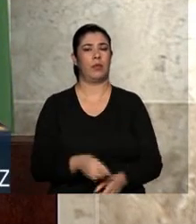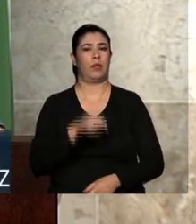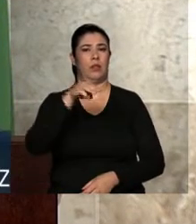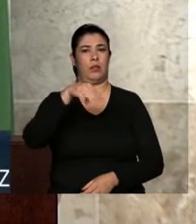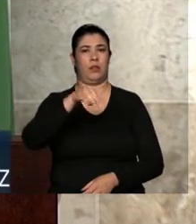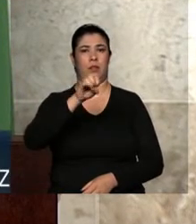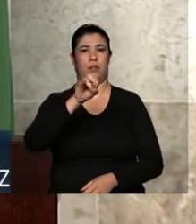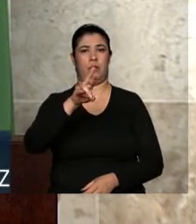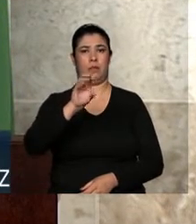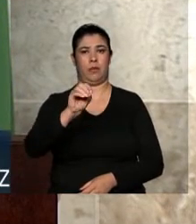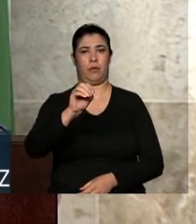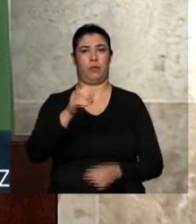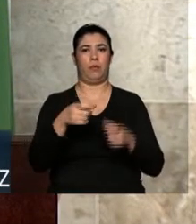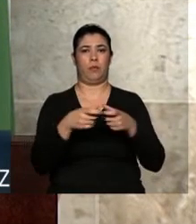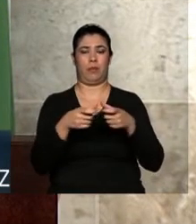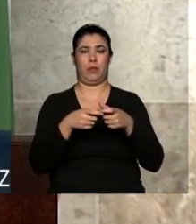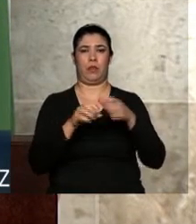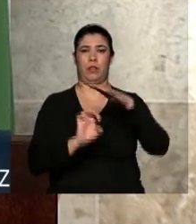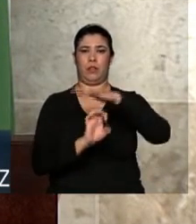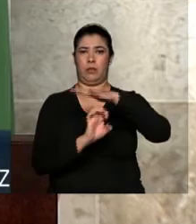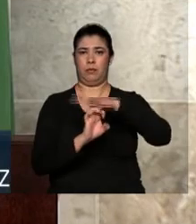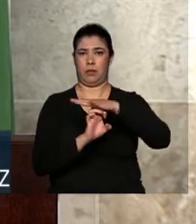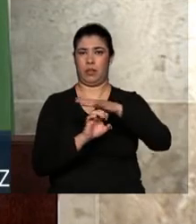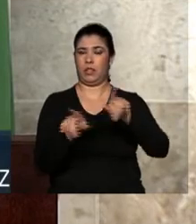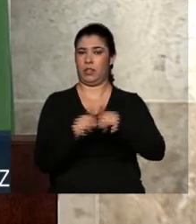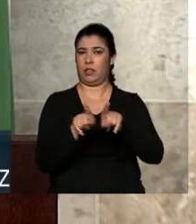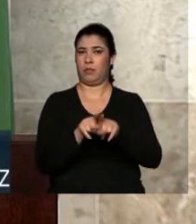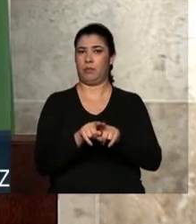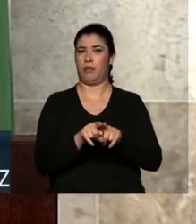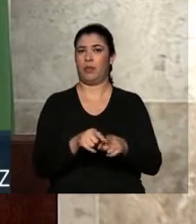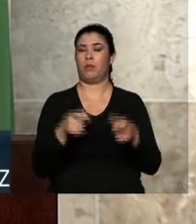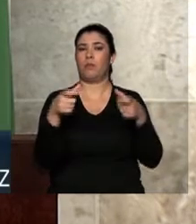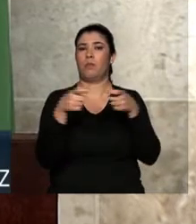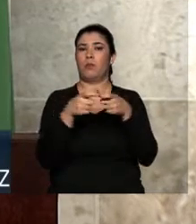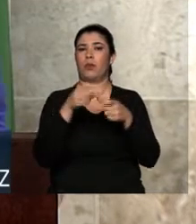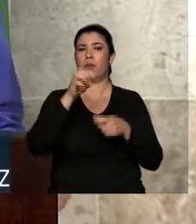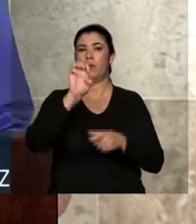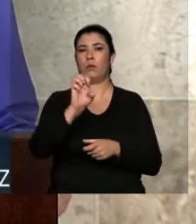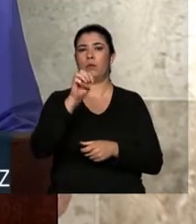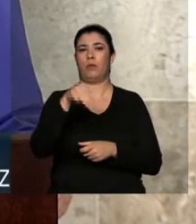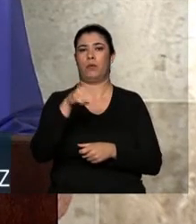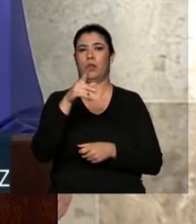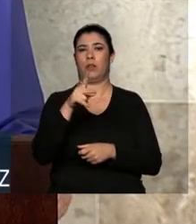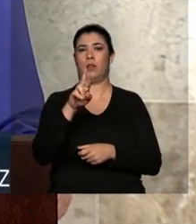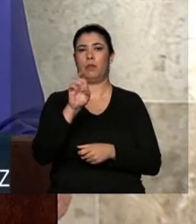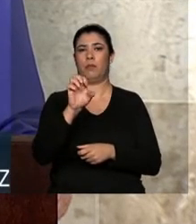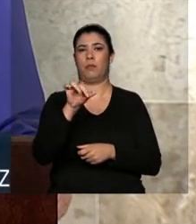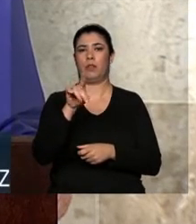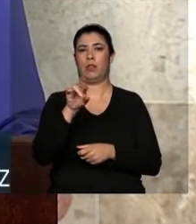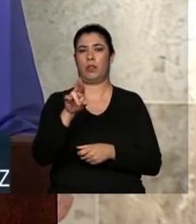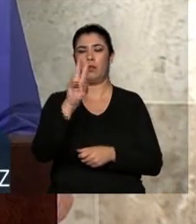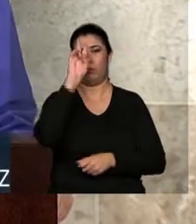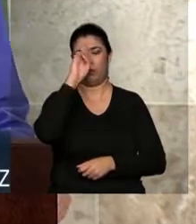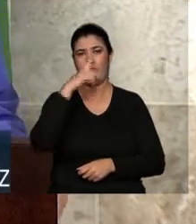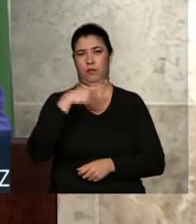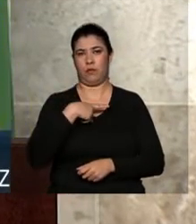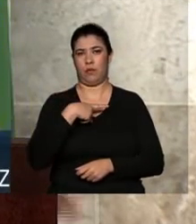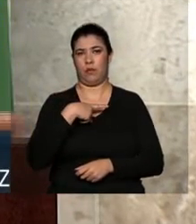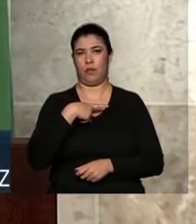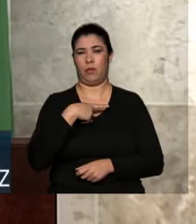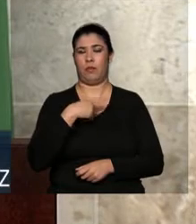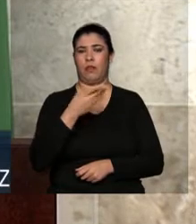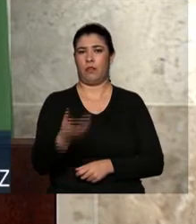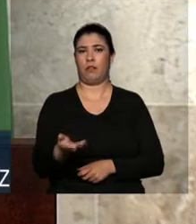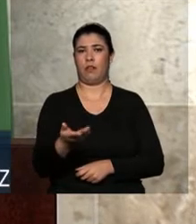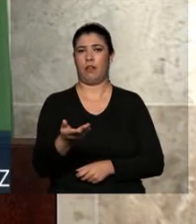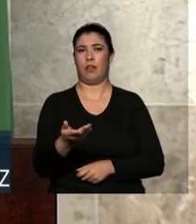pequena empresa no Brasil e o microempreendedor individual. Primeiro porque essa